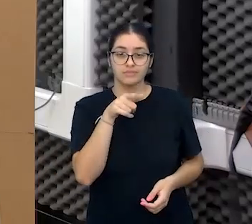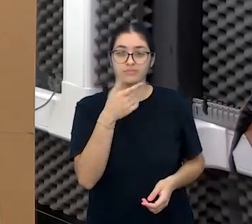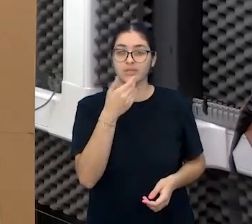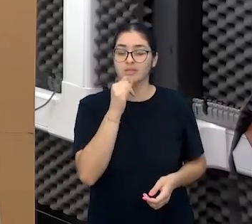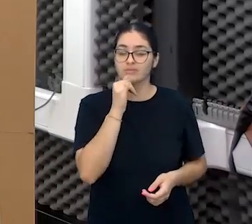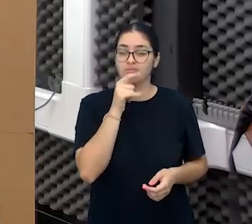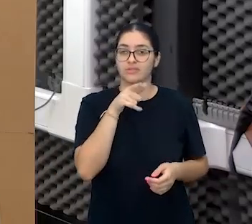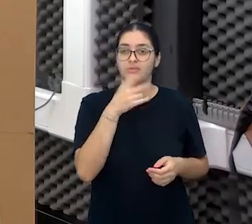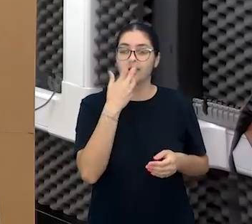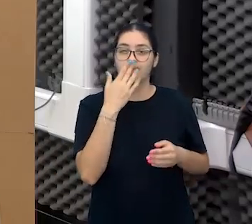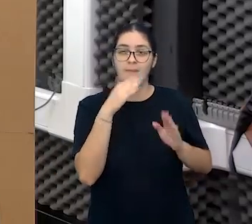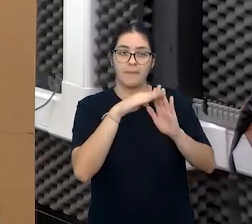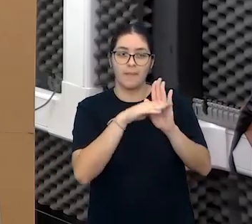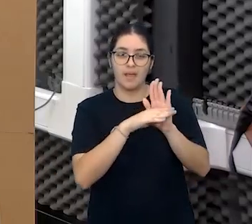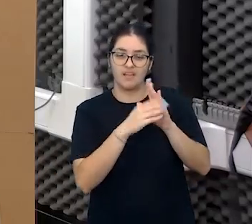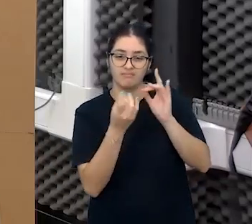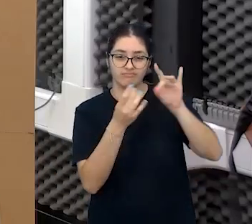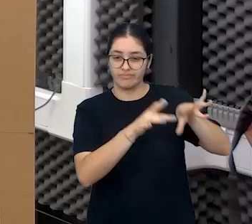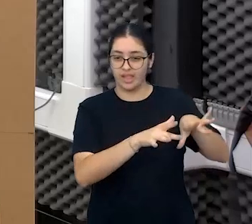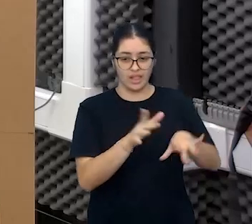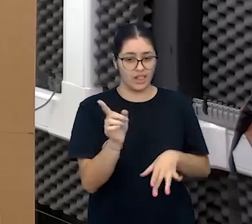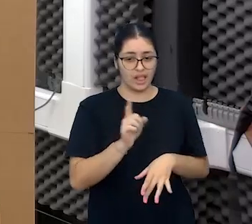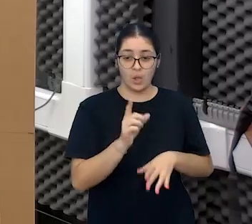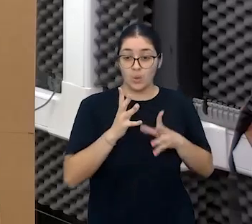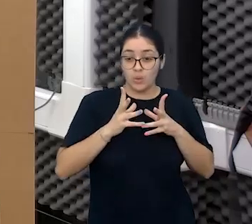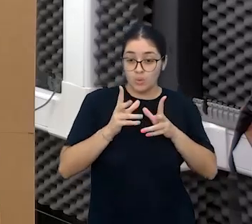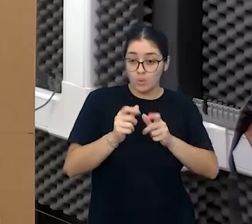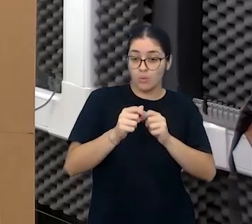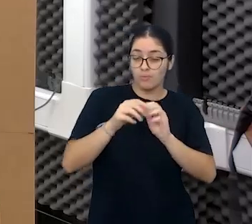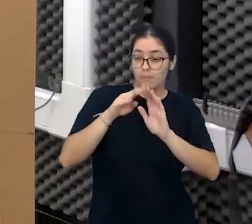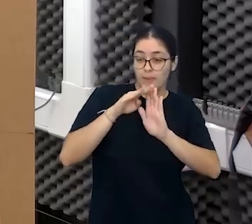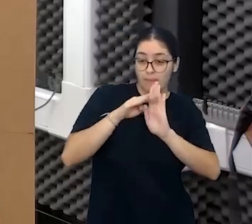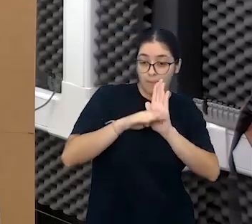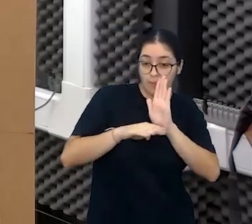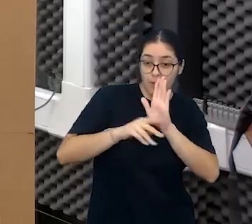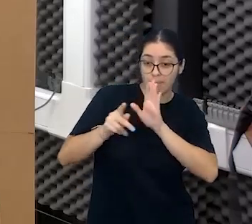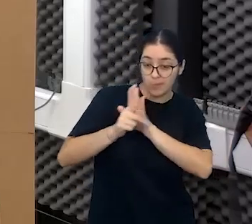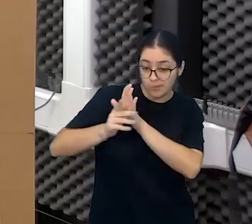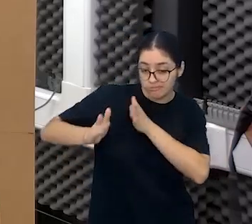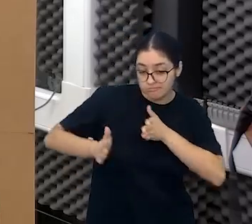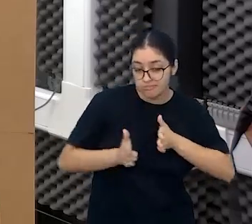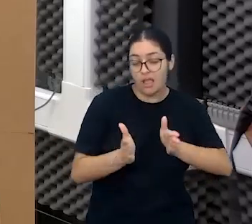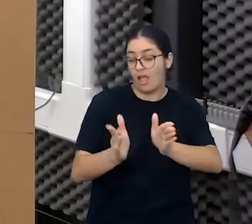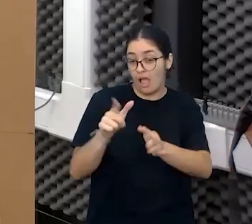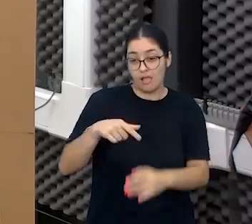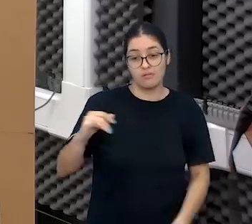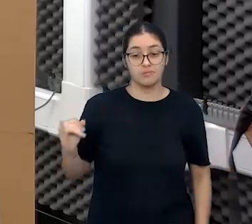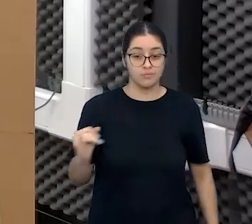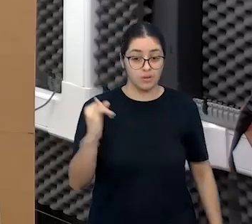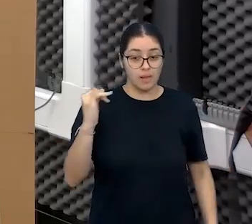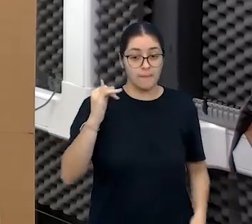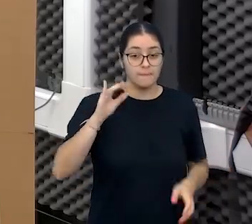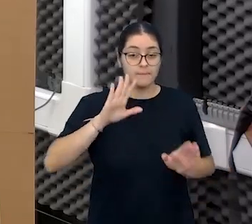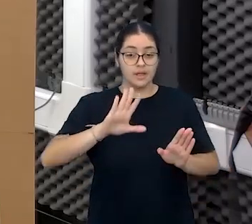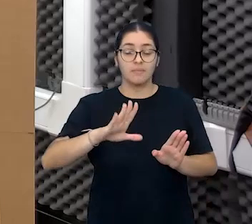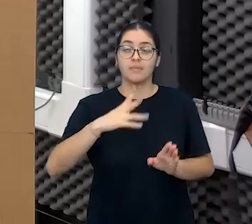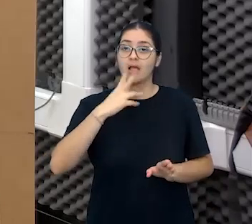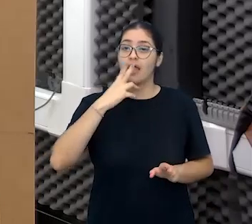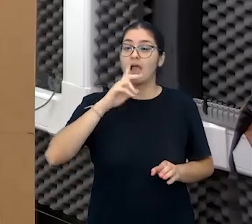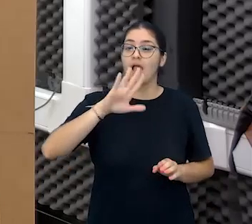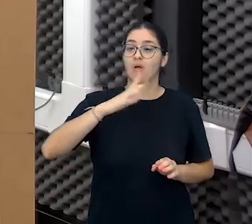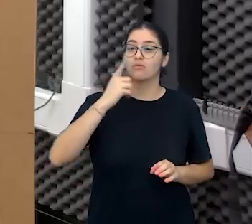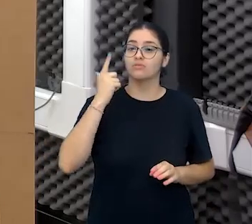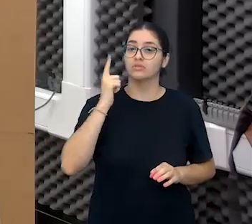os processos, tudo aquilo que acontece durante o processo é importante, mas é importante a gente pensar que a gente caminha, que a vai além,